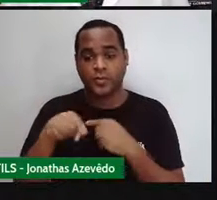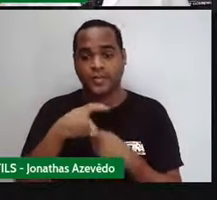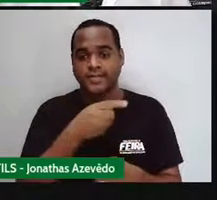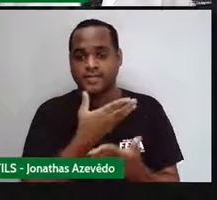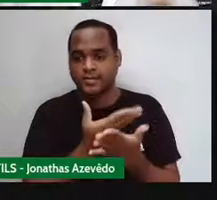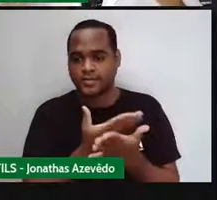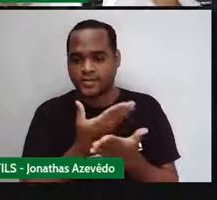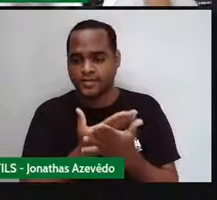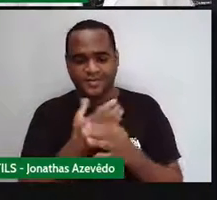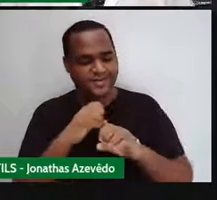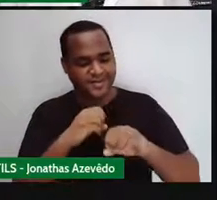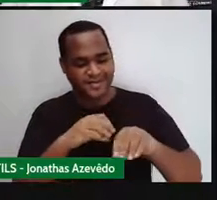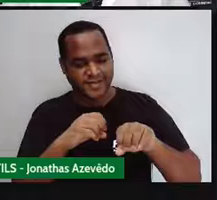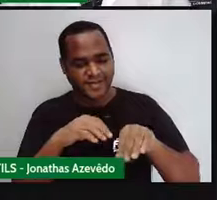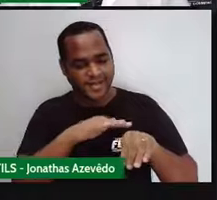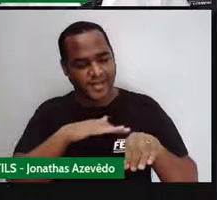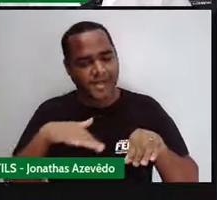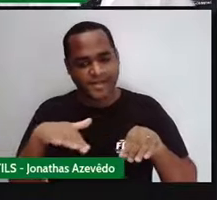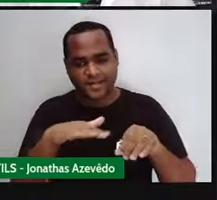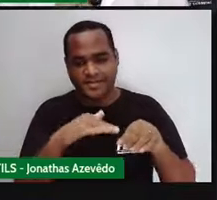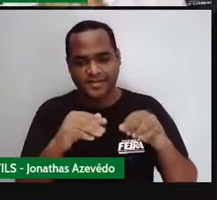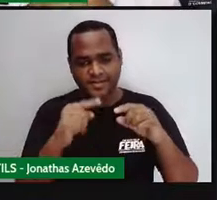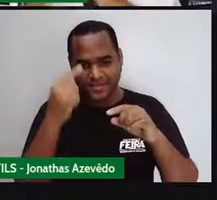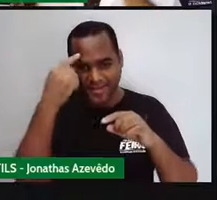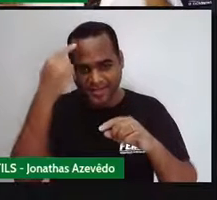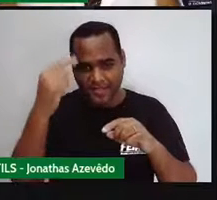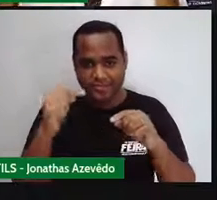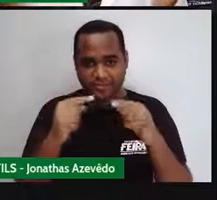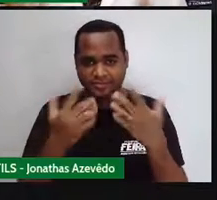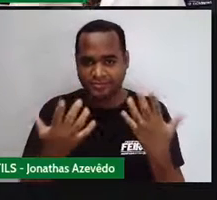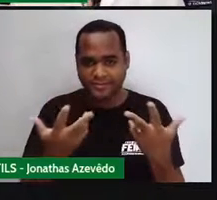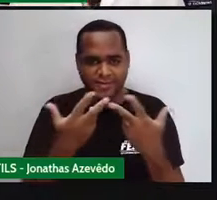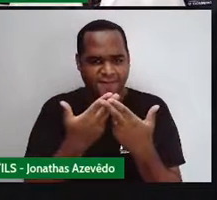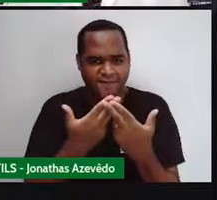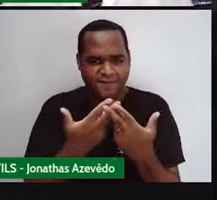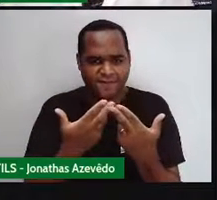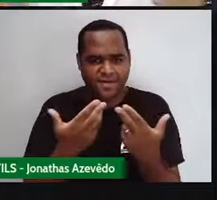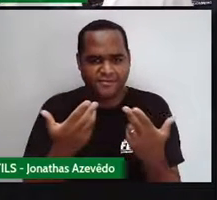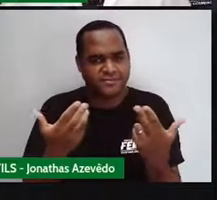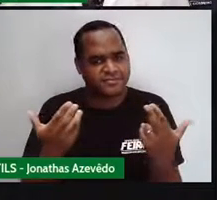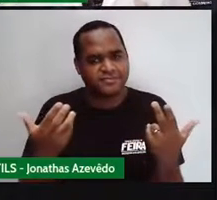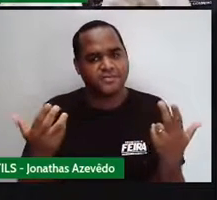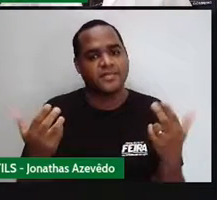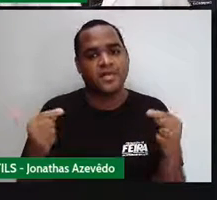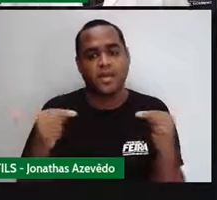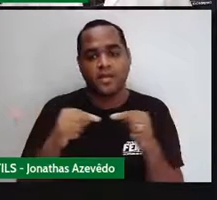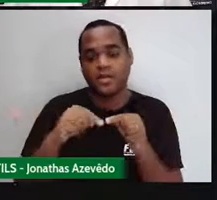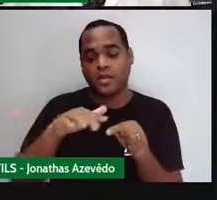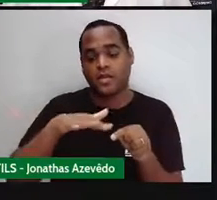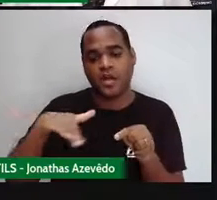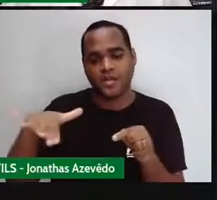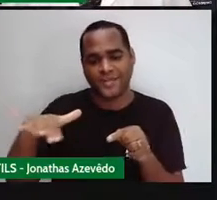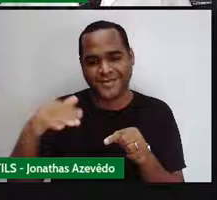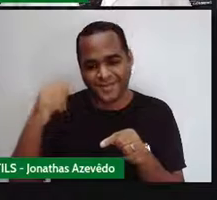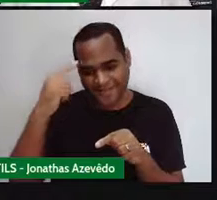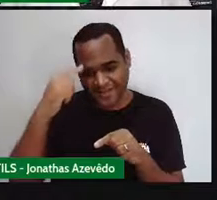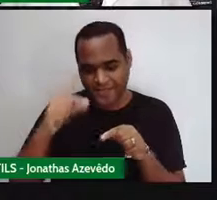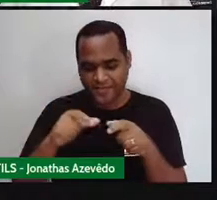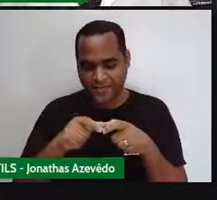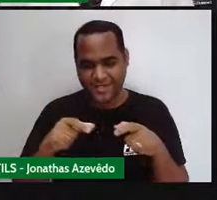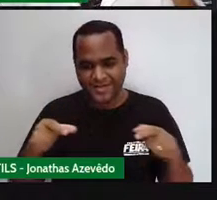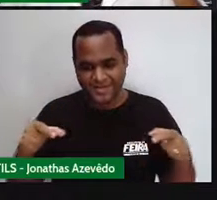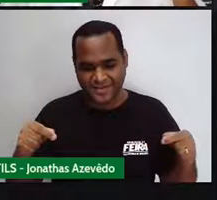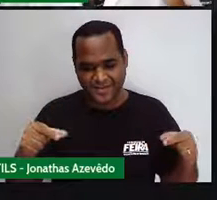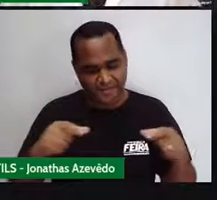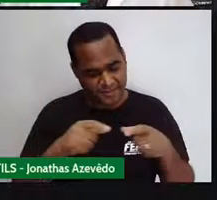aulas aí, que é a área de retângulos. Ou, de uma forma mais geral, a área de paralelogramos, né?